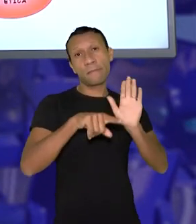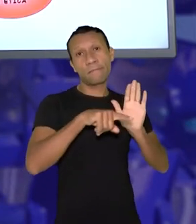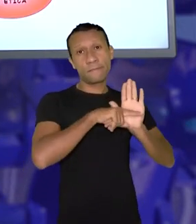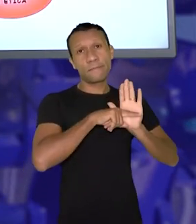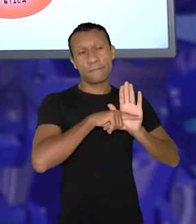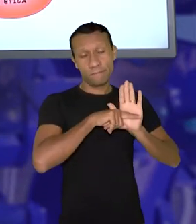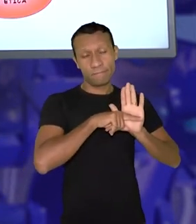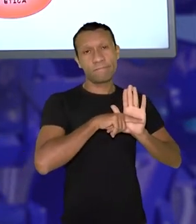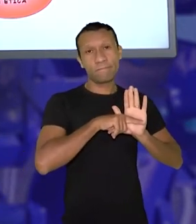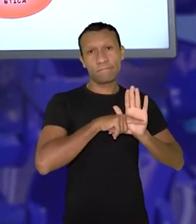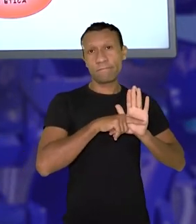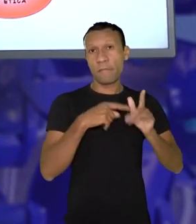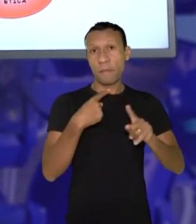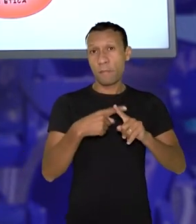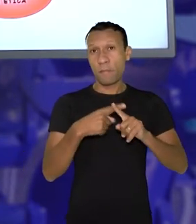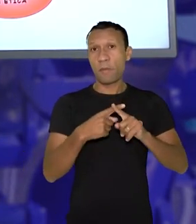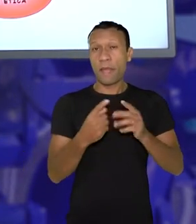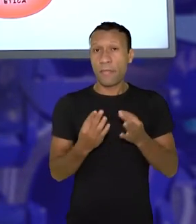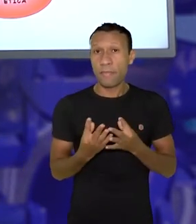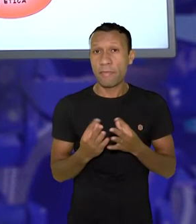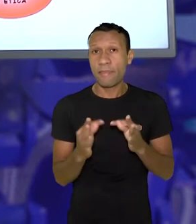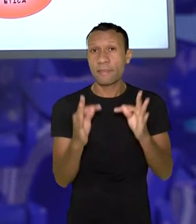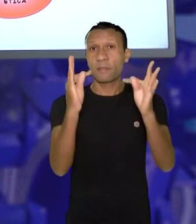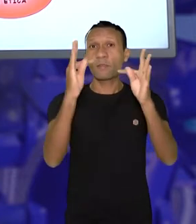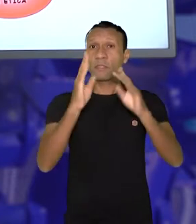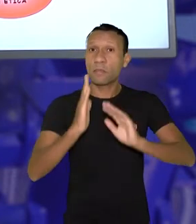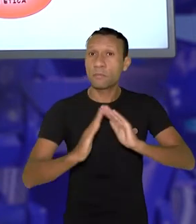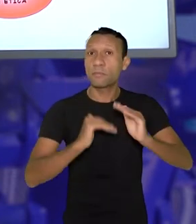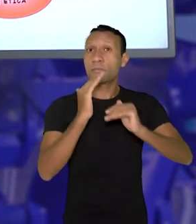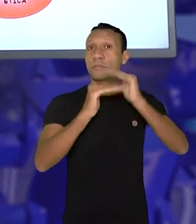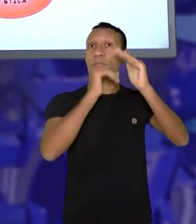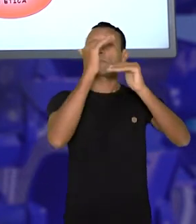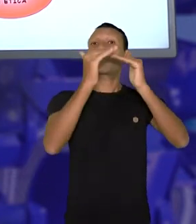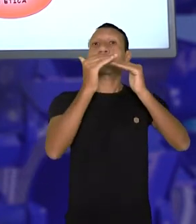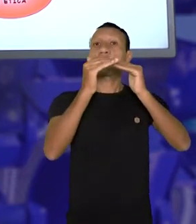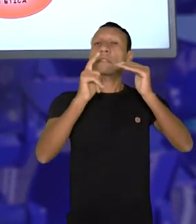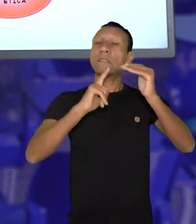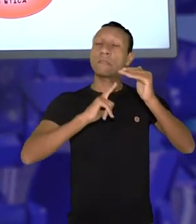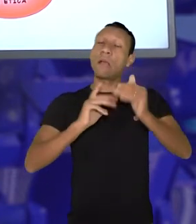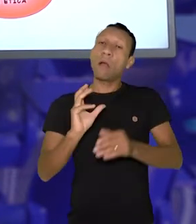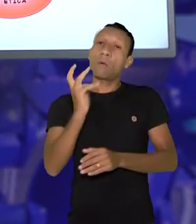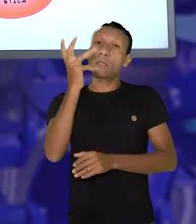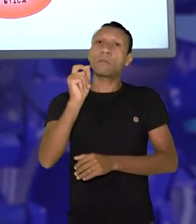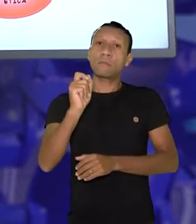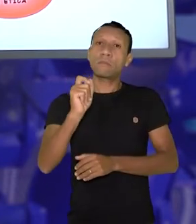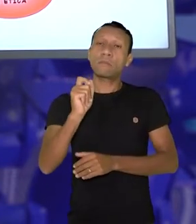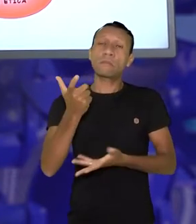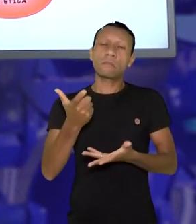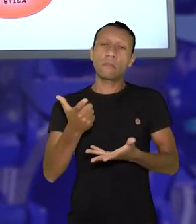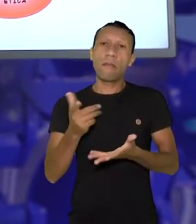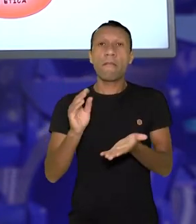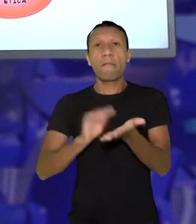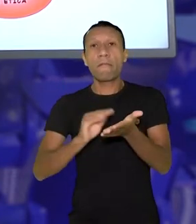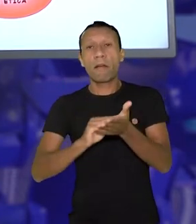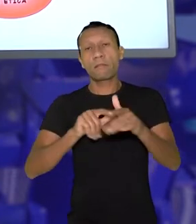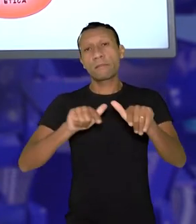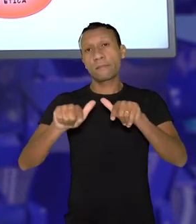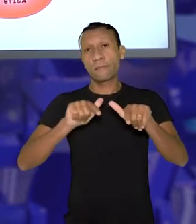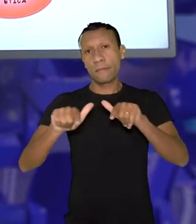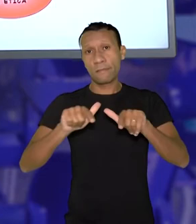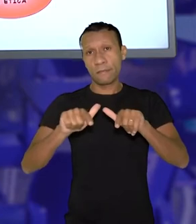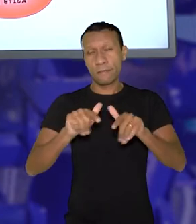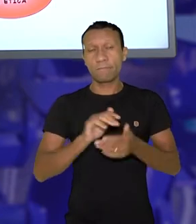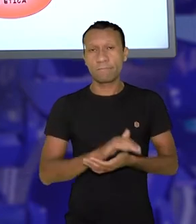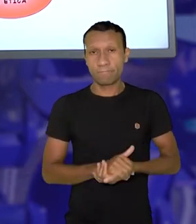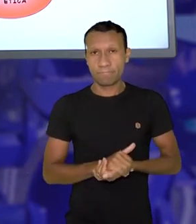tem seus negativos. Que o avanço da tecnologia e o avanço do neoliberalismo cria desemprego e aumenta a desigualdade social.